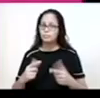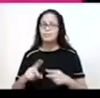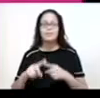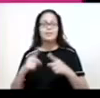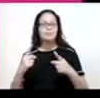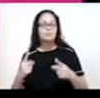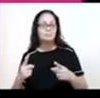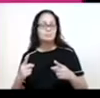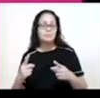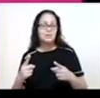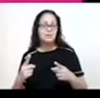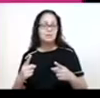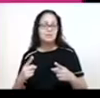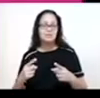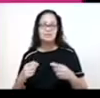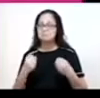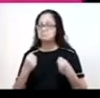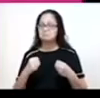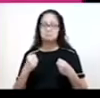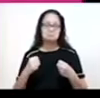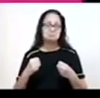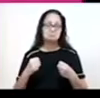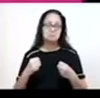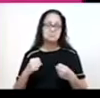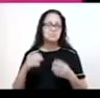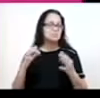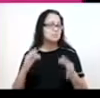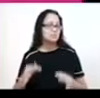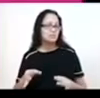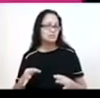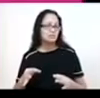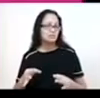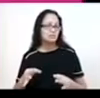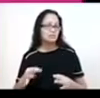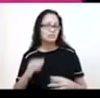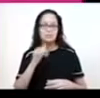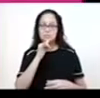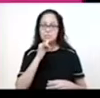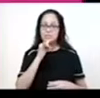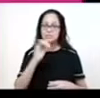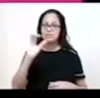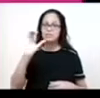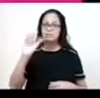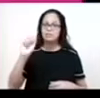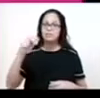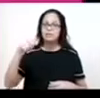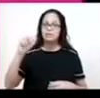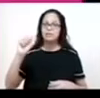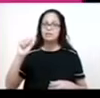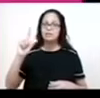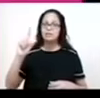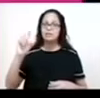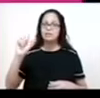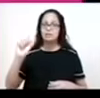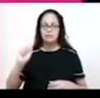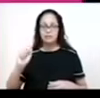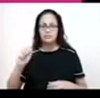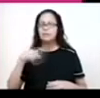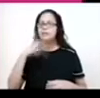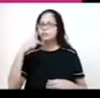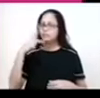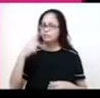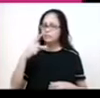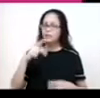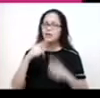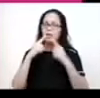divisão também não é tão precisa. Porque na América anglo-saxônica, nós temos, por exemplo, o Canadá. Que é um país que tem como idioma oficial o francês. E